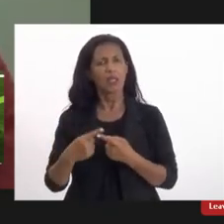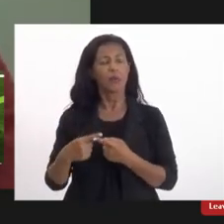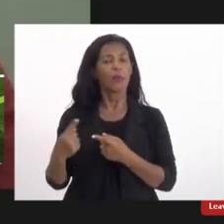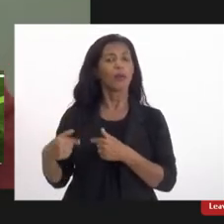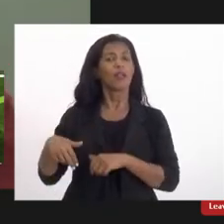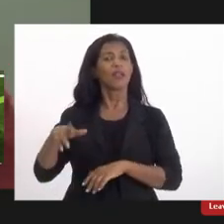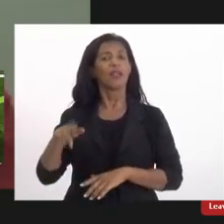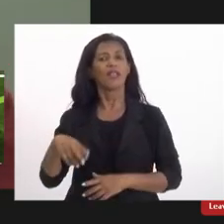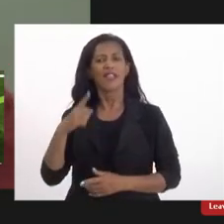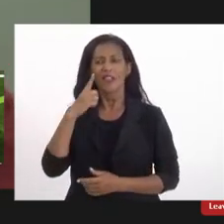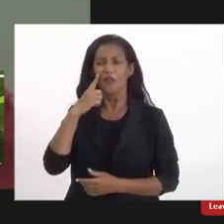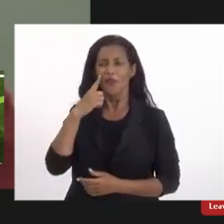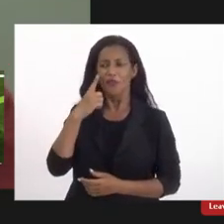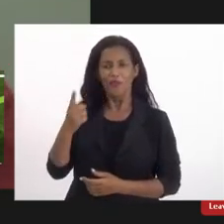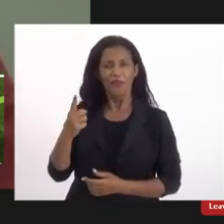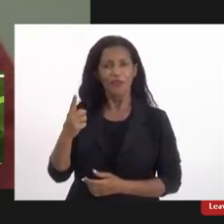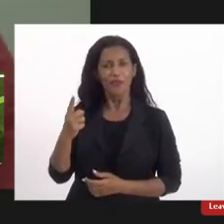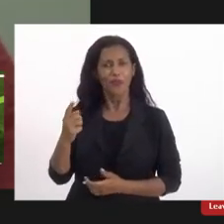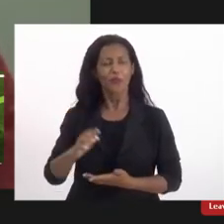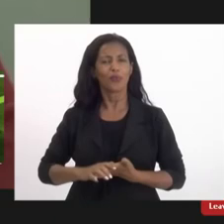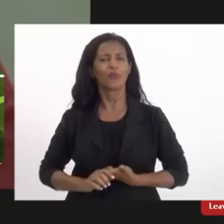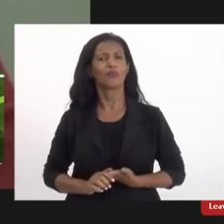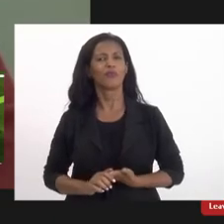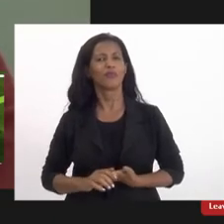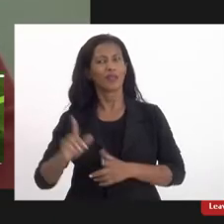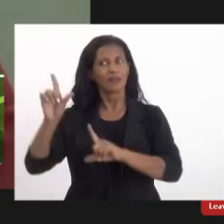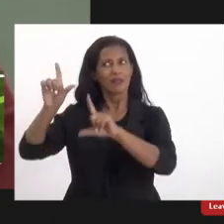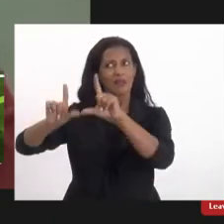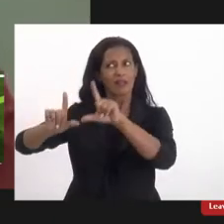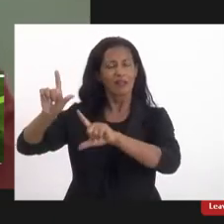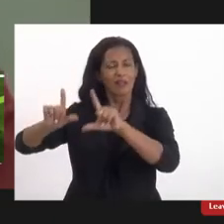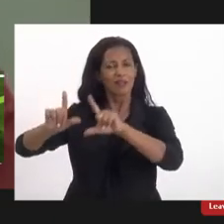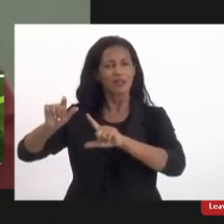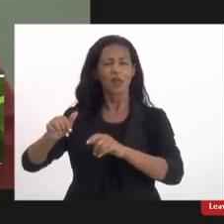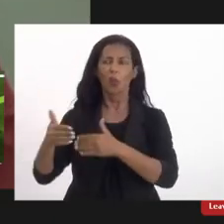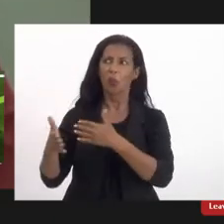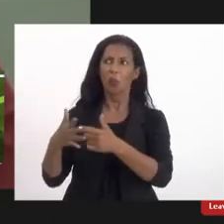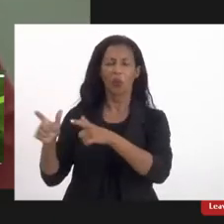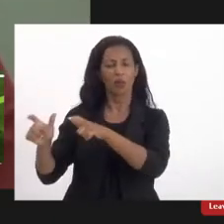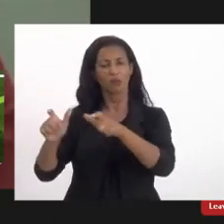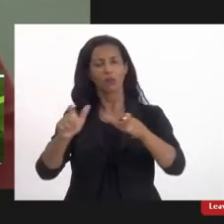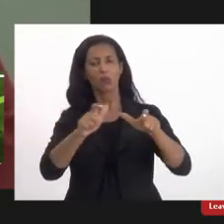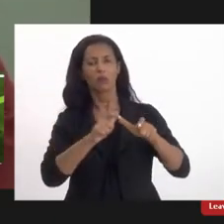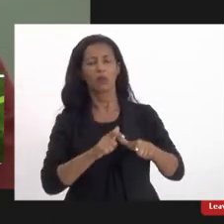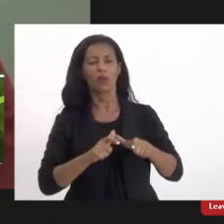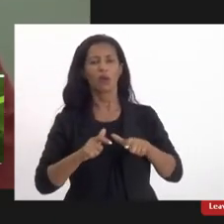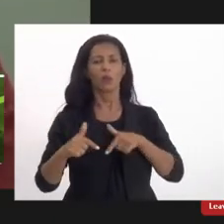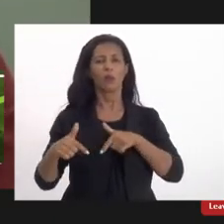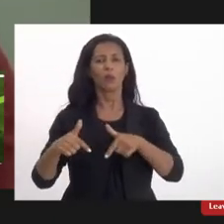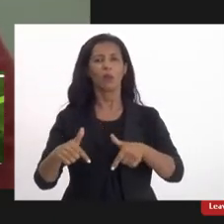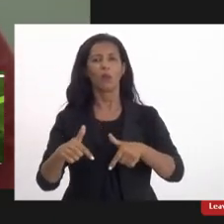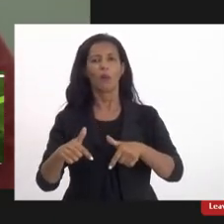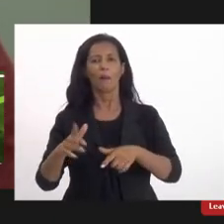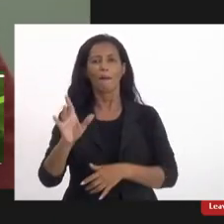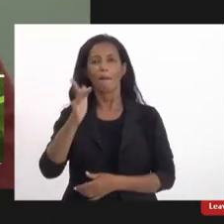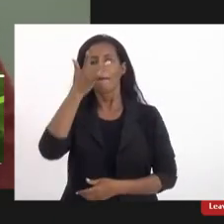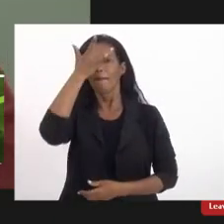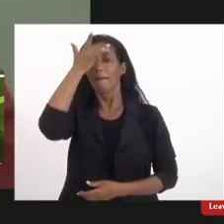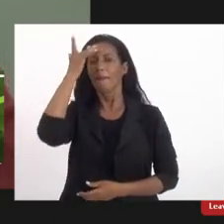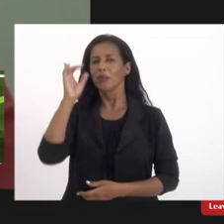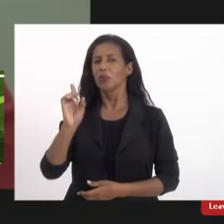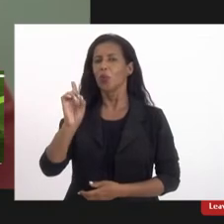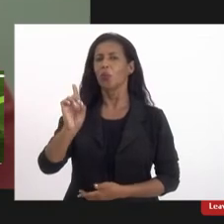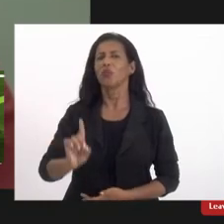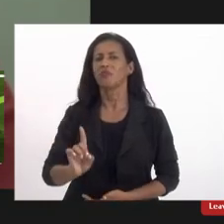ouviu dizer e quem já viu na televisão ou qualquer outro canto uma campanha sobre pessoas com